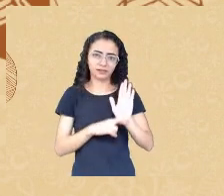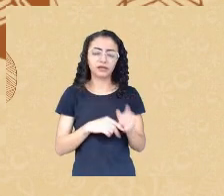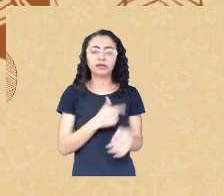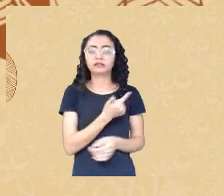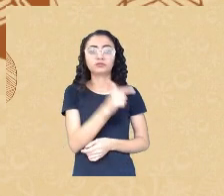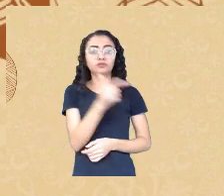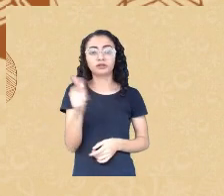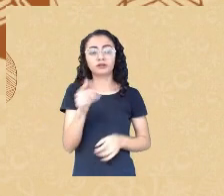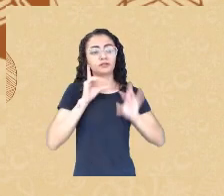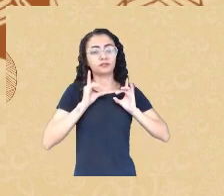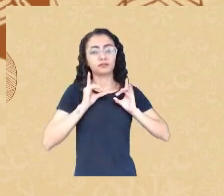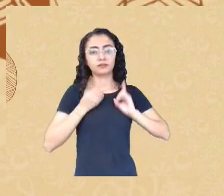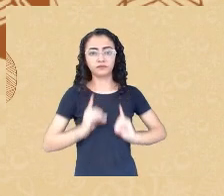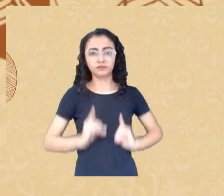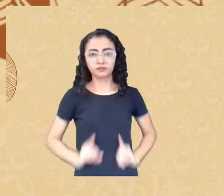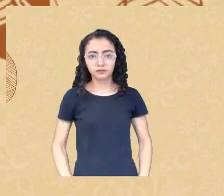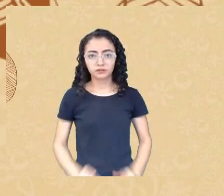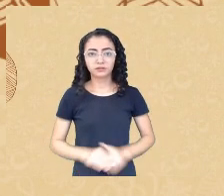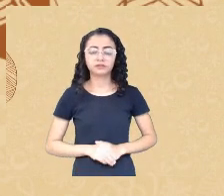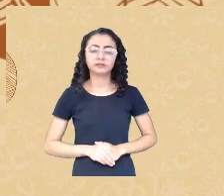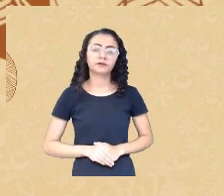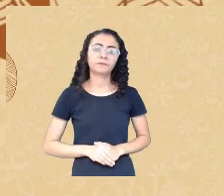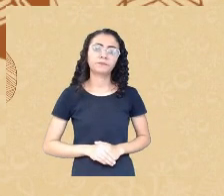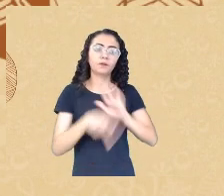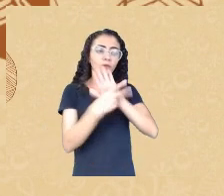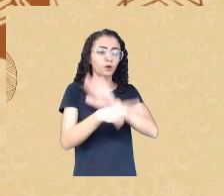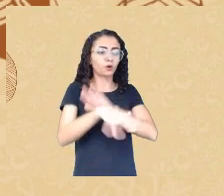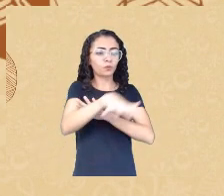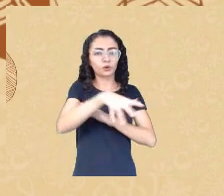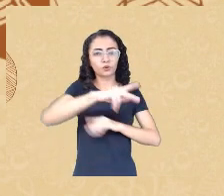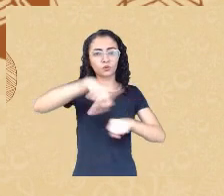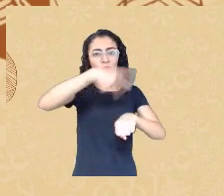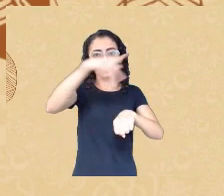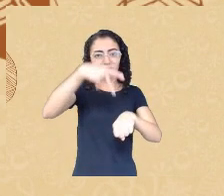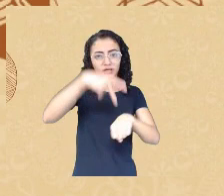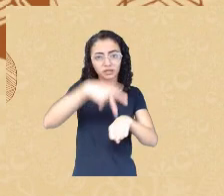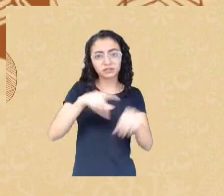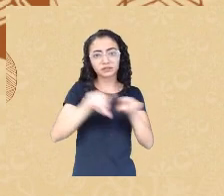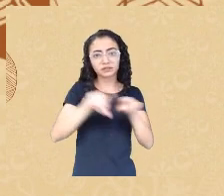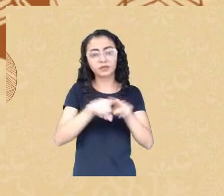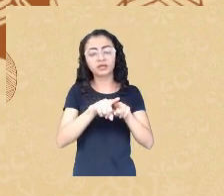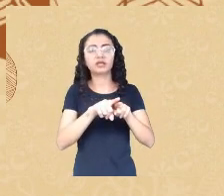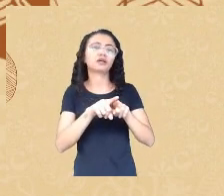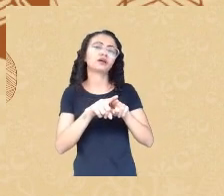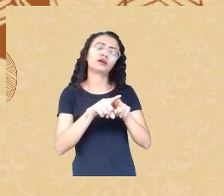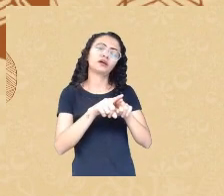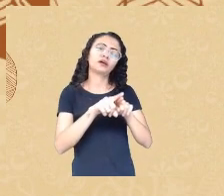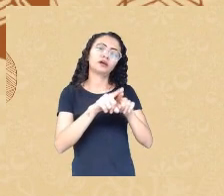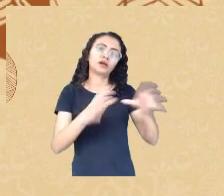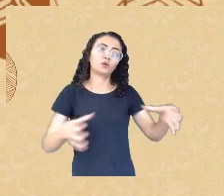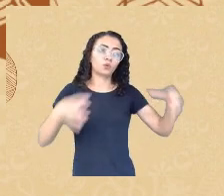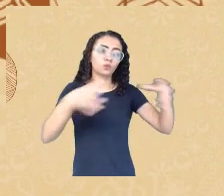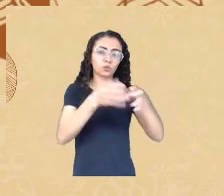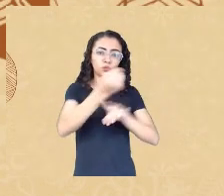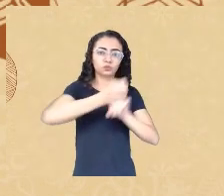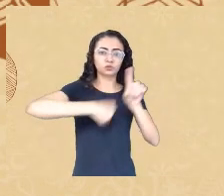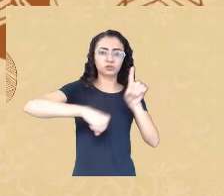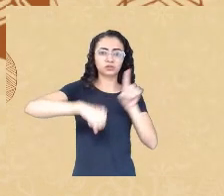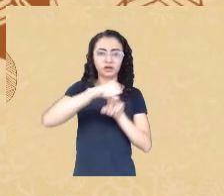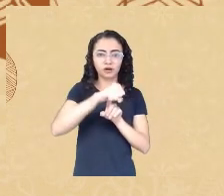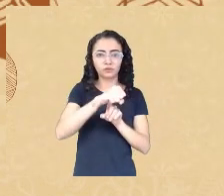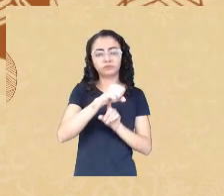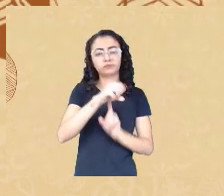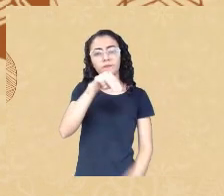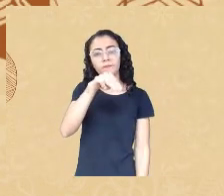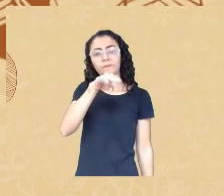tenham origem ângulo que tenham pelo menos classe média e que sejam homens predominantemente homens e aqui só para brincar um pouco com